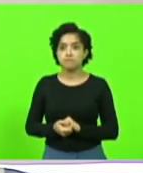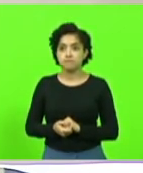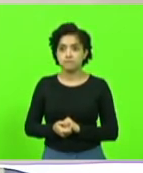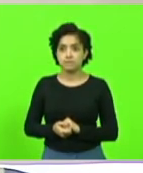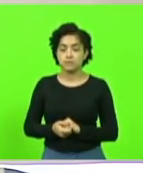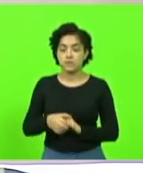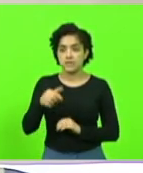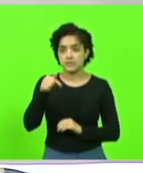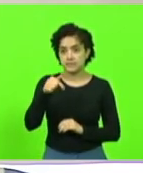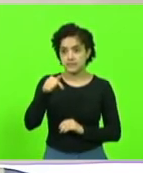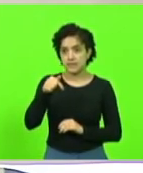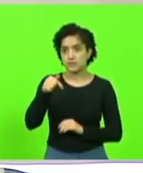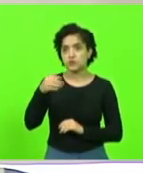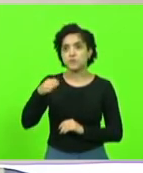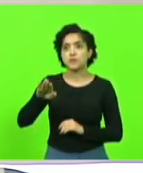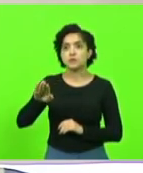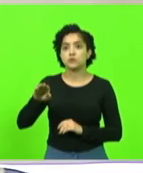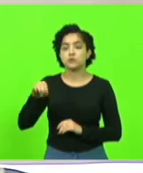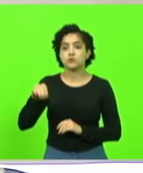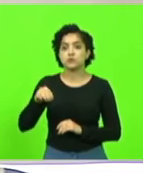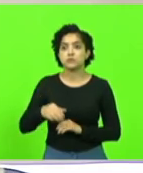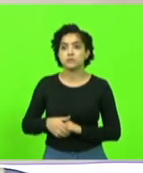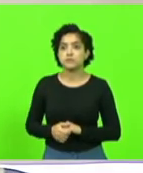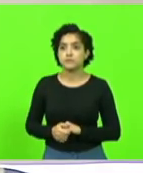7 minutos e 30 segundos.